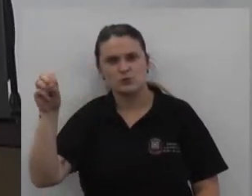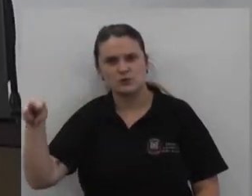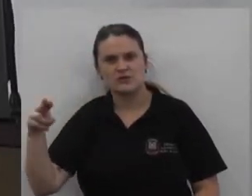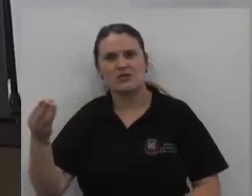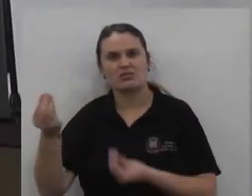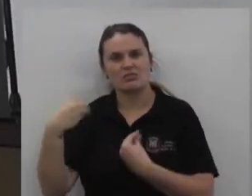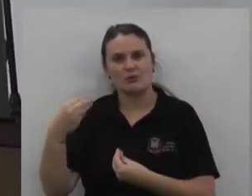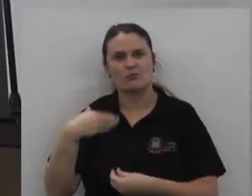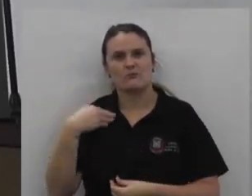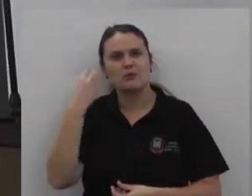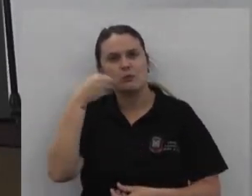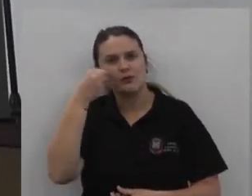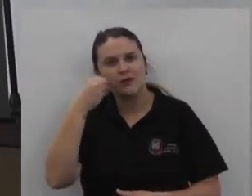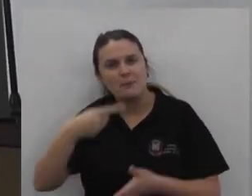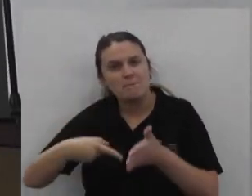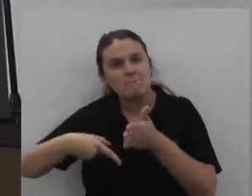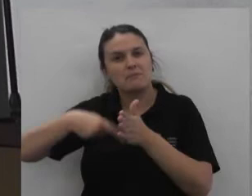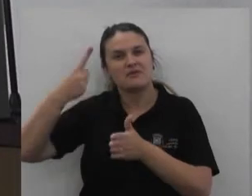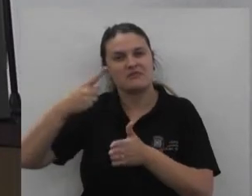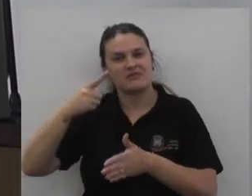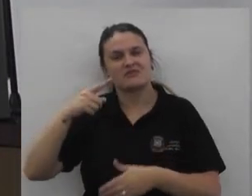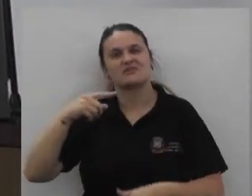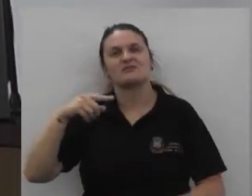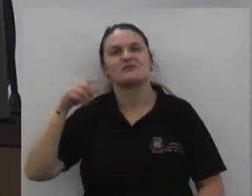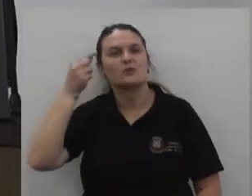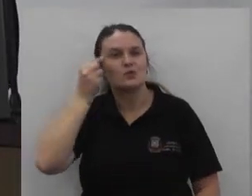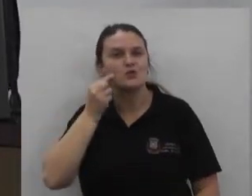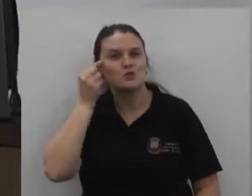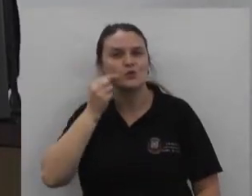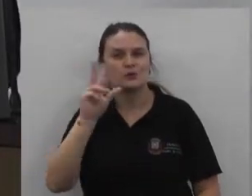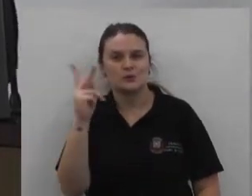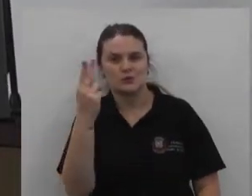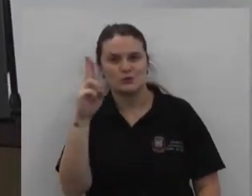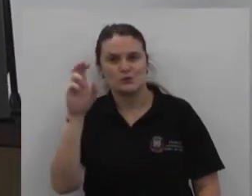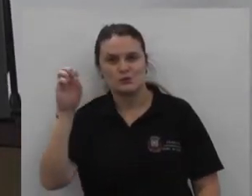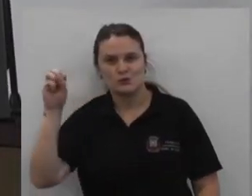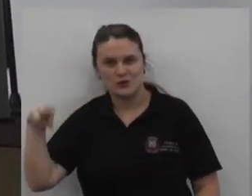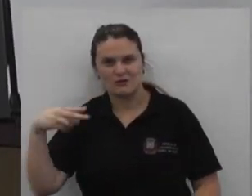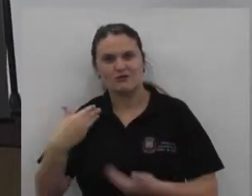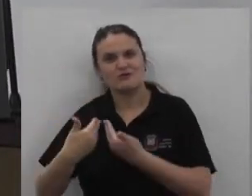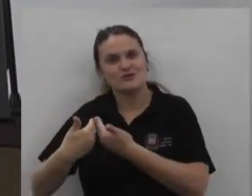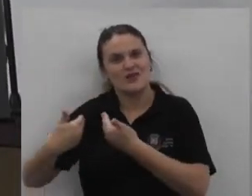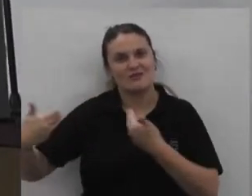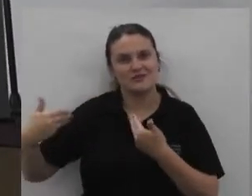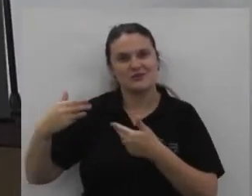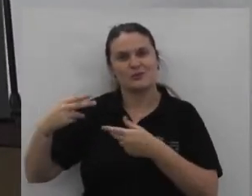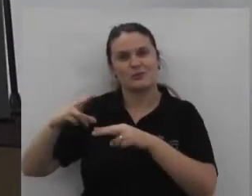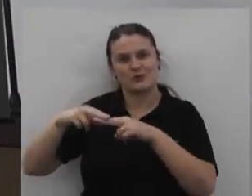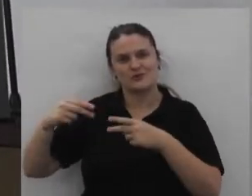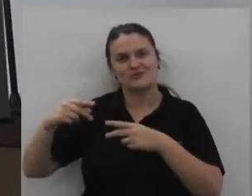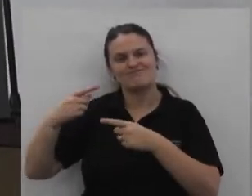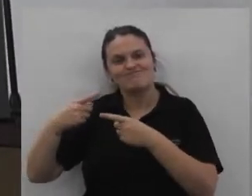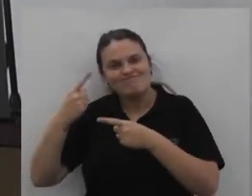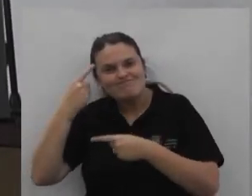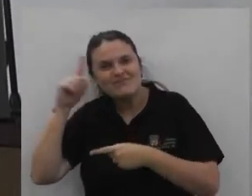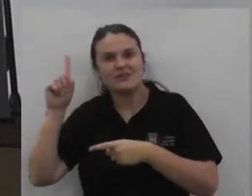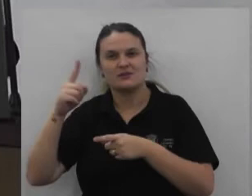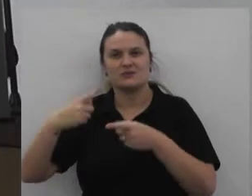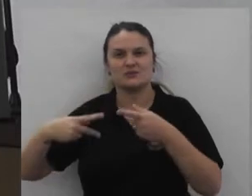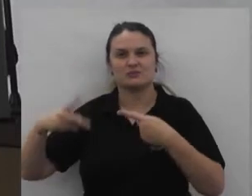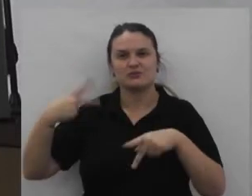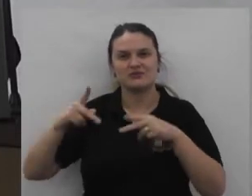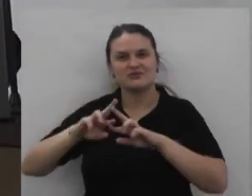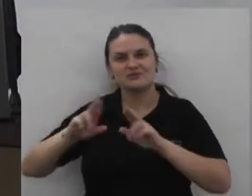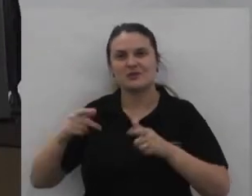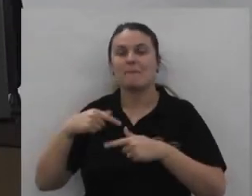oportunidade A primeira oportunidade Da vida pública Nos afastamos Depois Politicamente Mas é importante A gente ter Gratidão